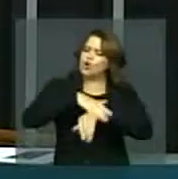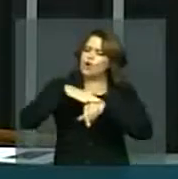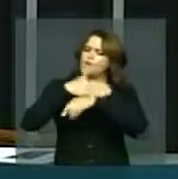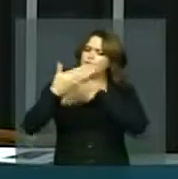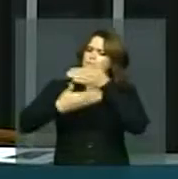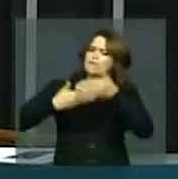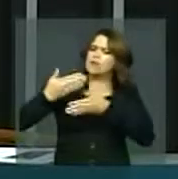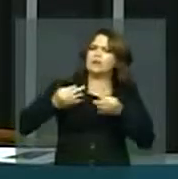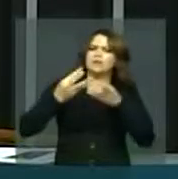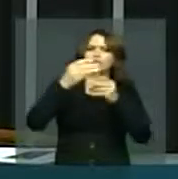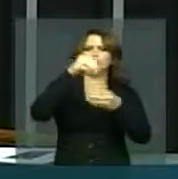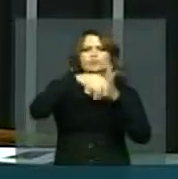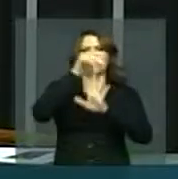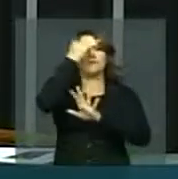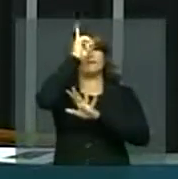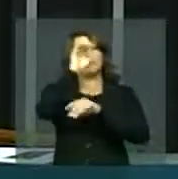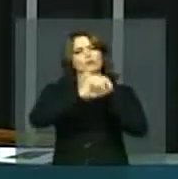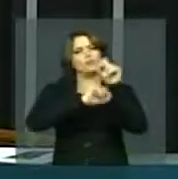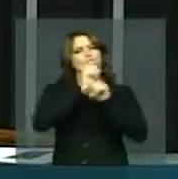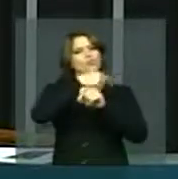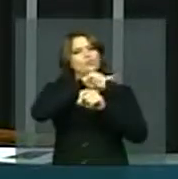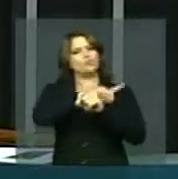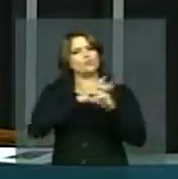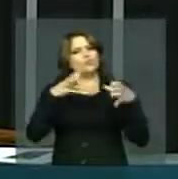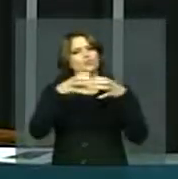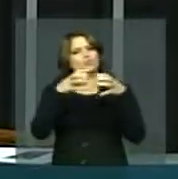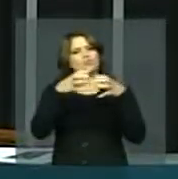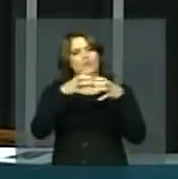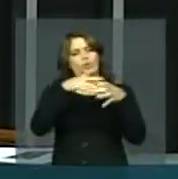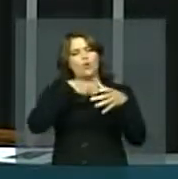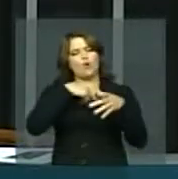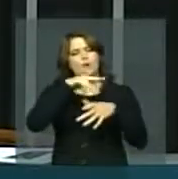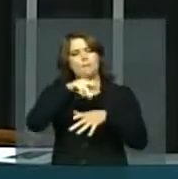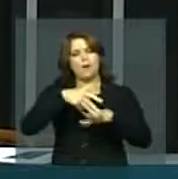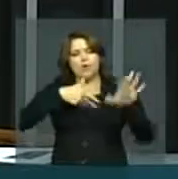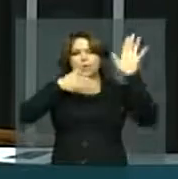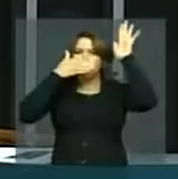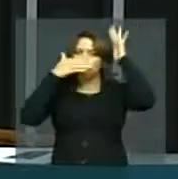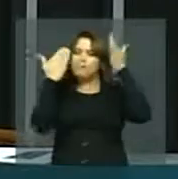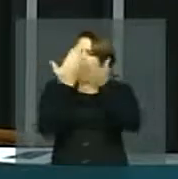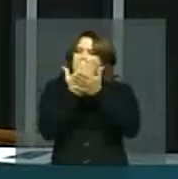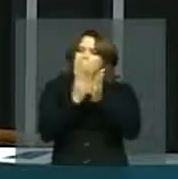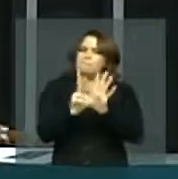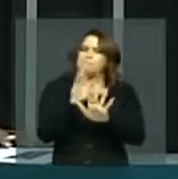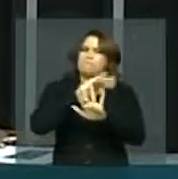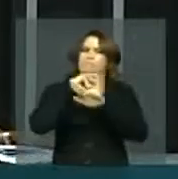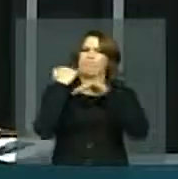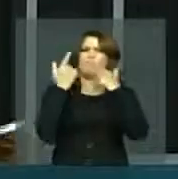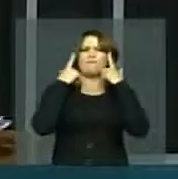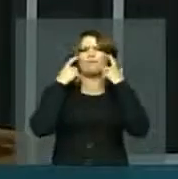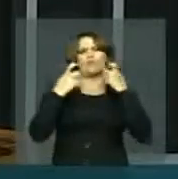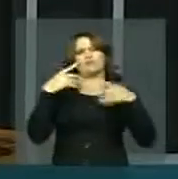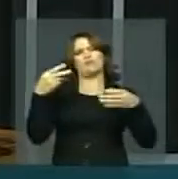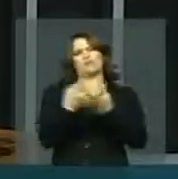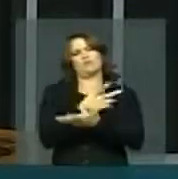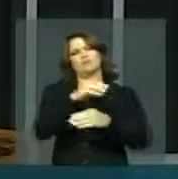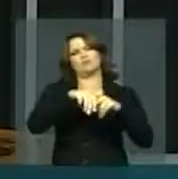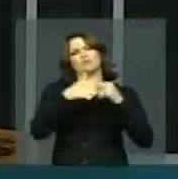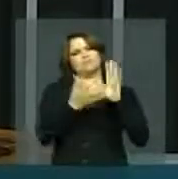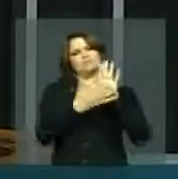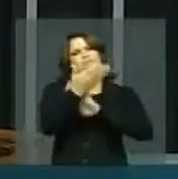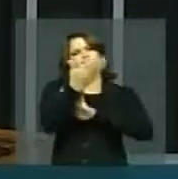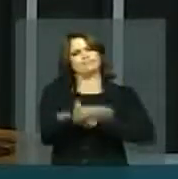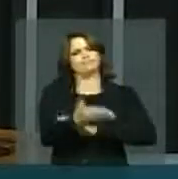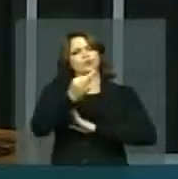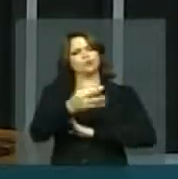produtivo, evitando que nossos irmãos indígenas padeçam da violência. Portanto, eu quero parabenizar aqui